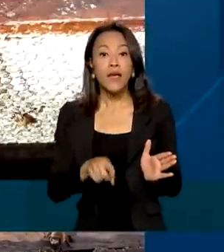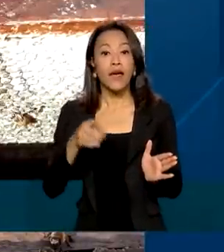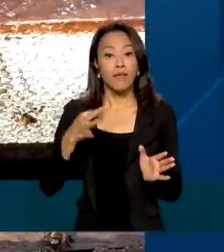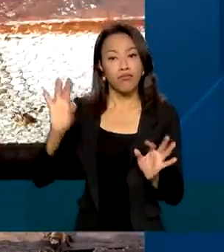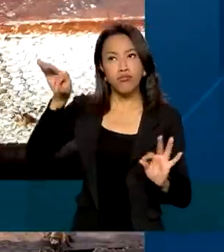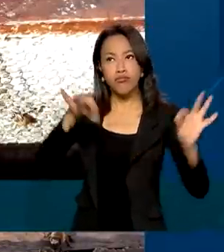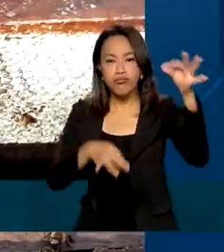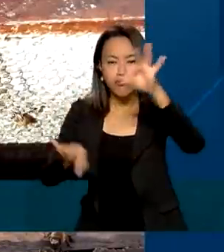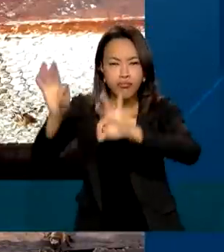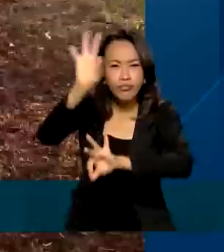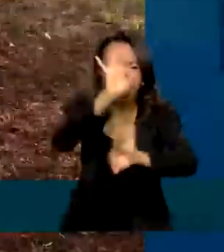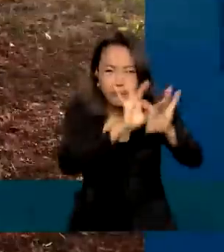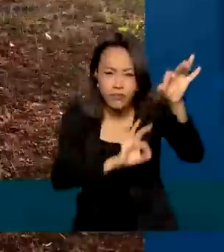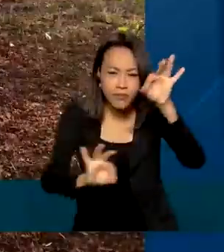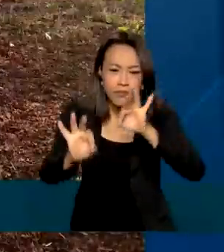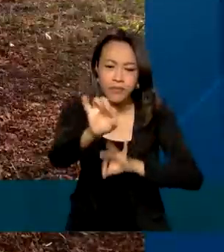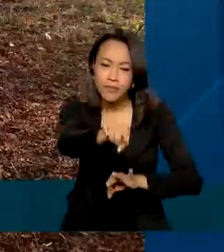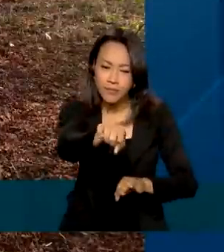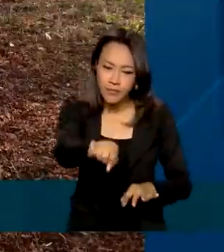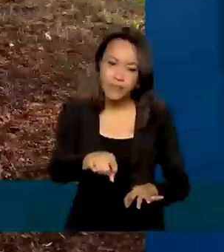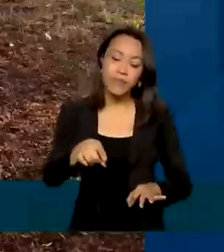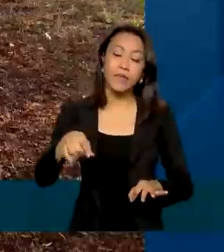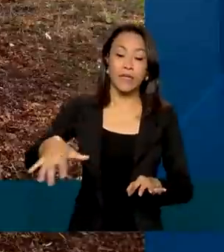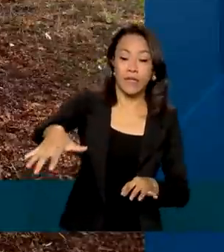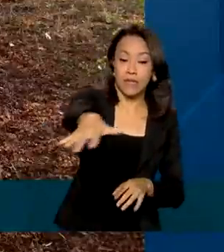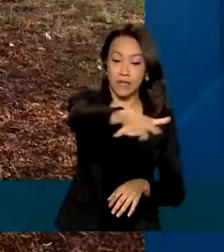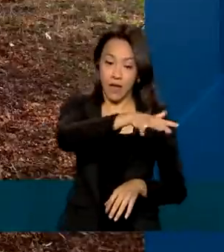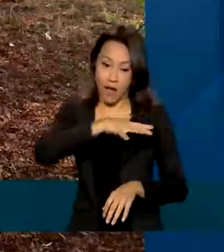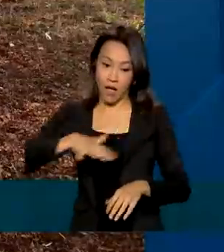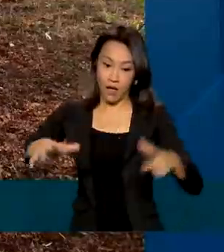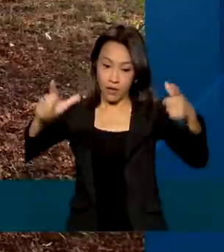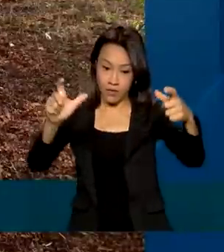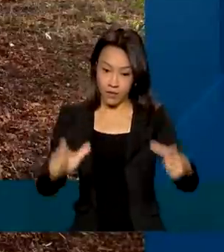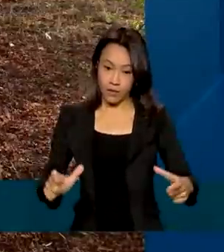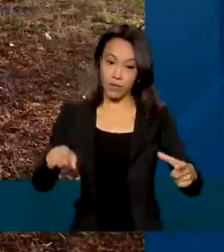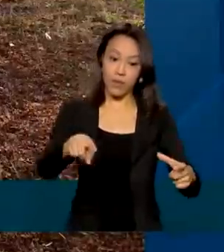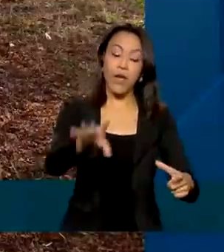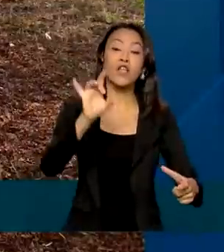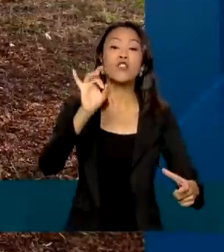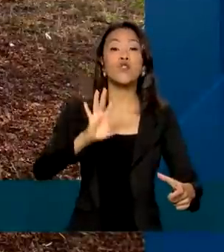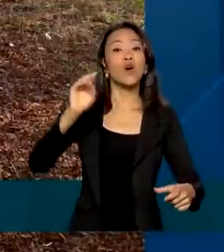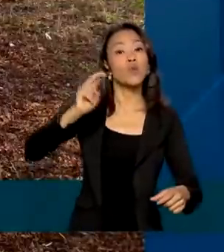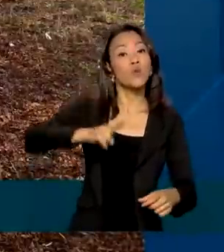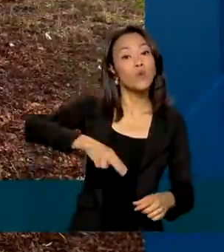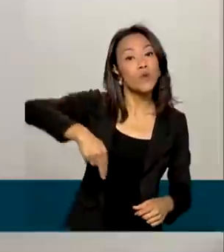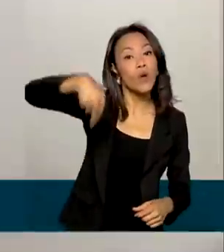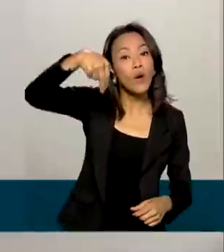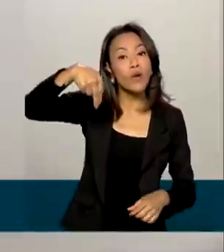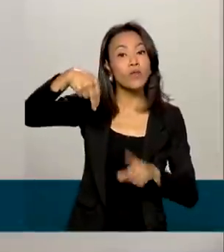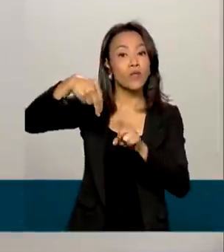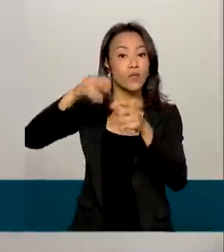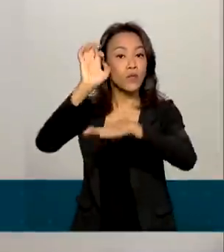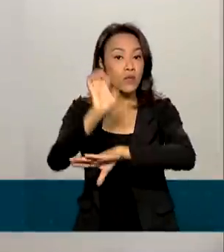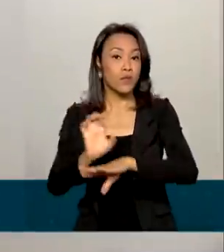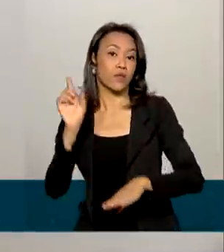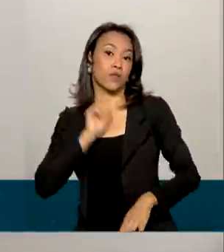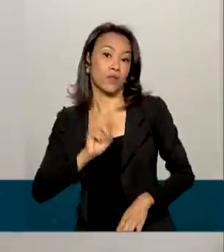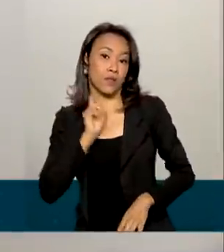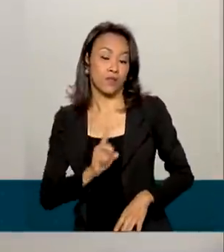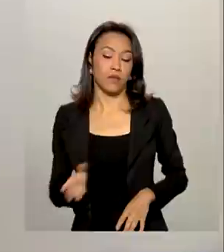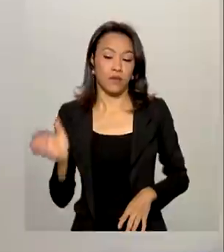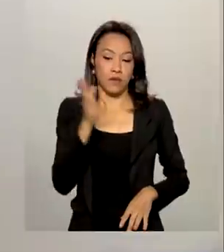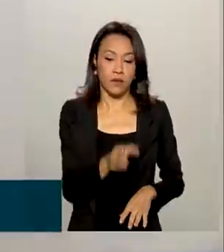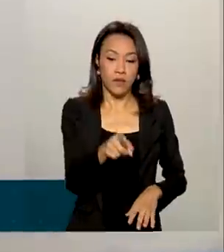abelhas e dos pulgões que vivem na arueira, só o produzido no norte de Minas Gerais. Foi uma conquista muito